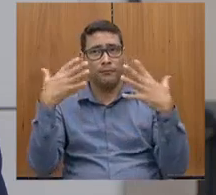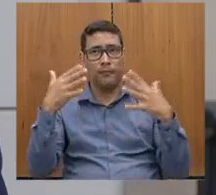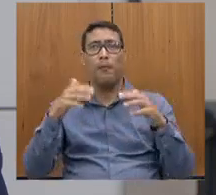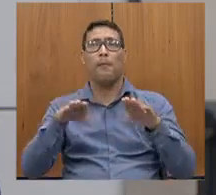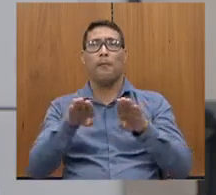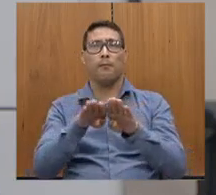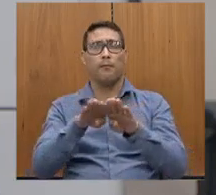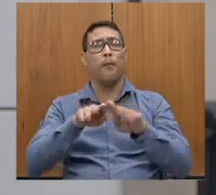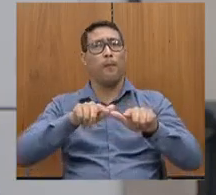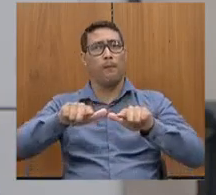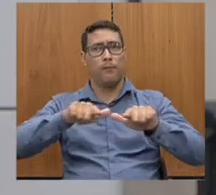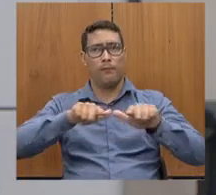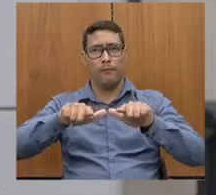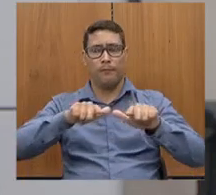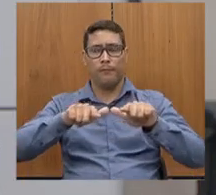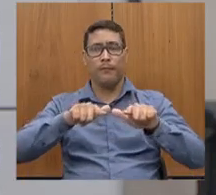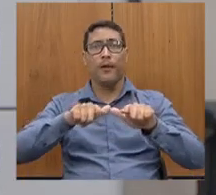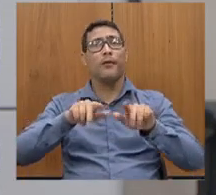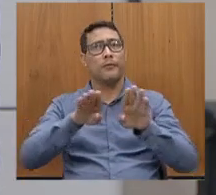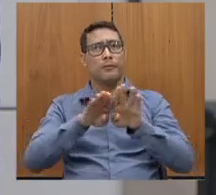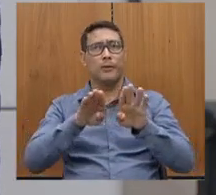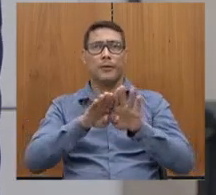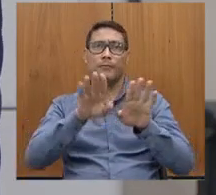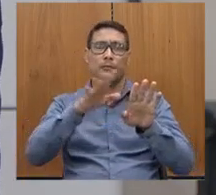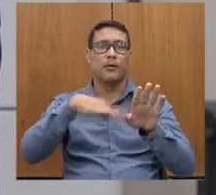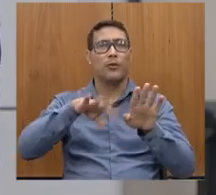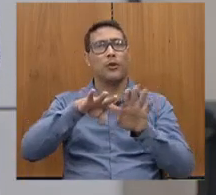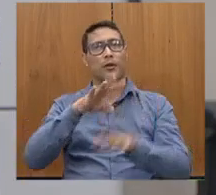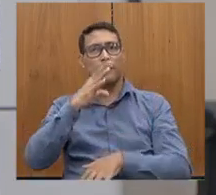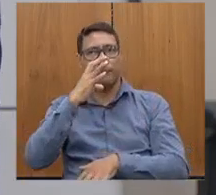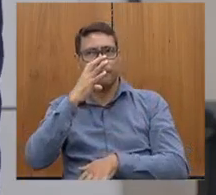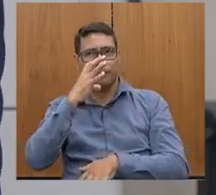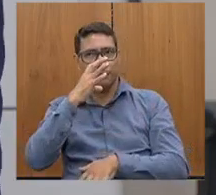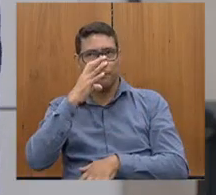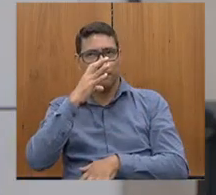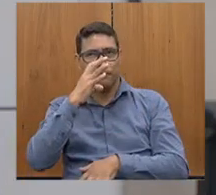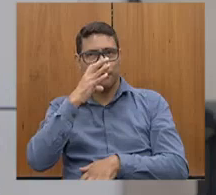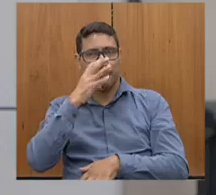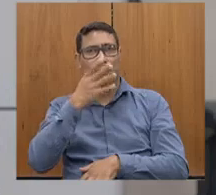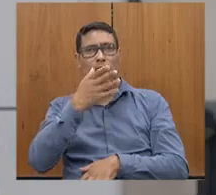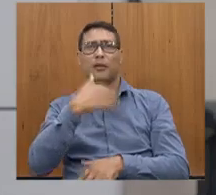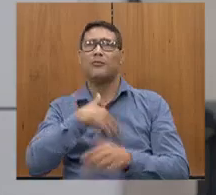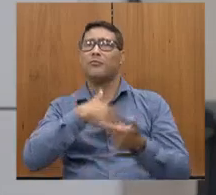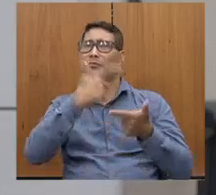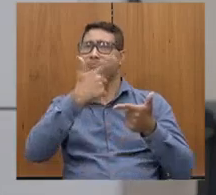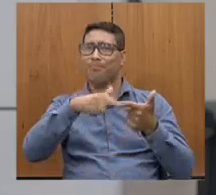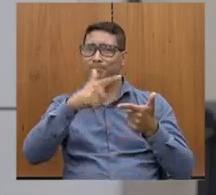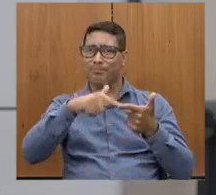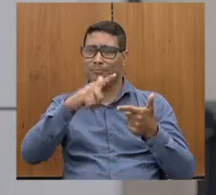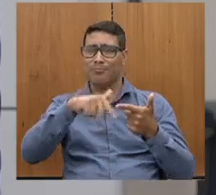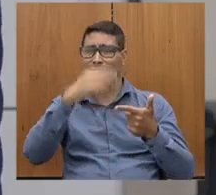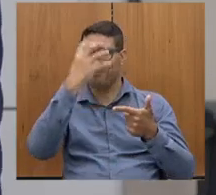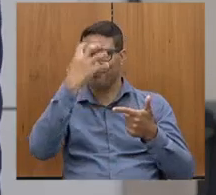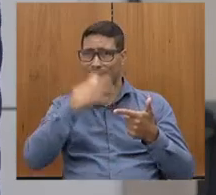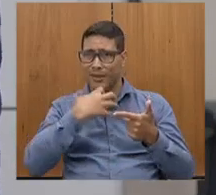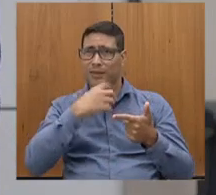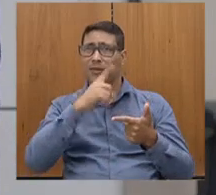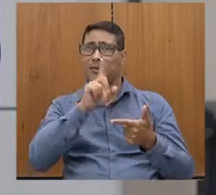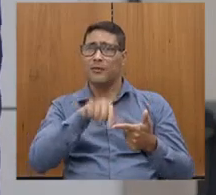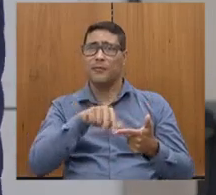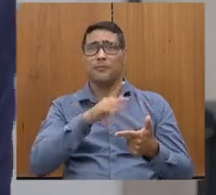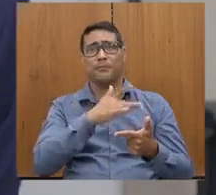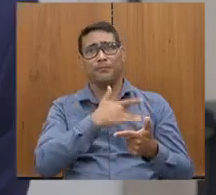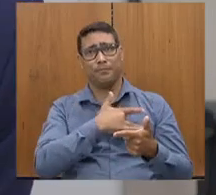diante do trabalho a nossa admiração, mas diante da pessoa, diante de um problema tão sério de saúde, e